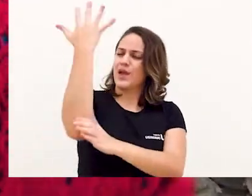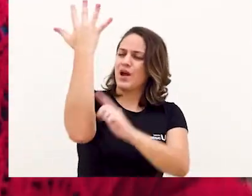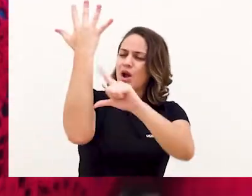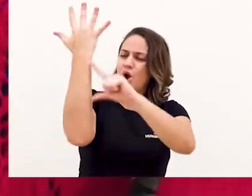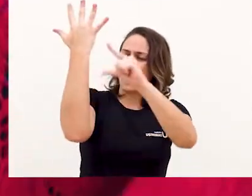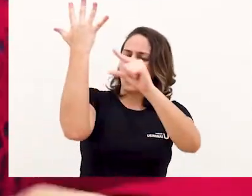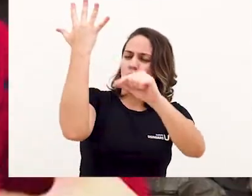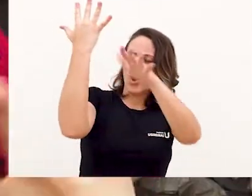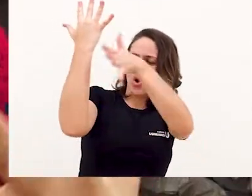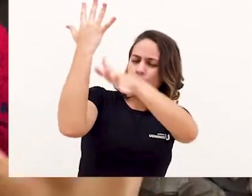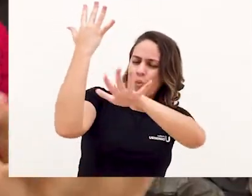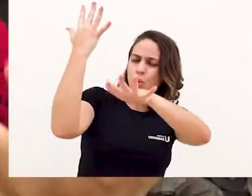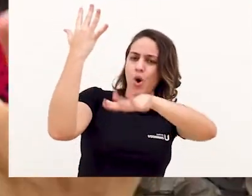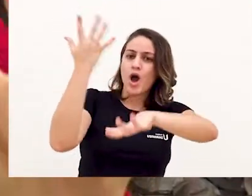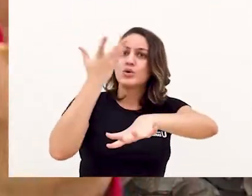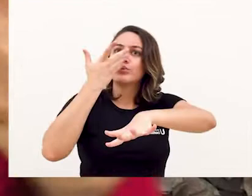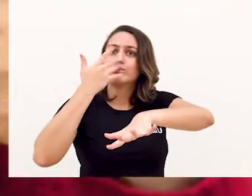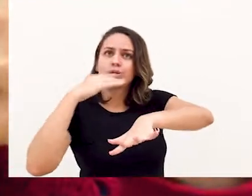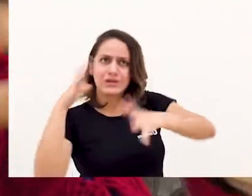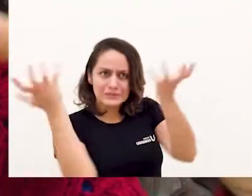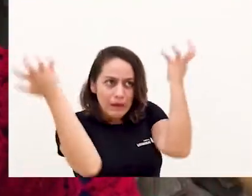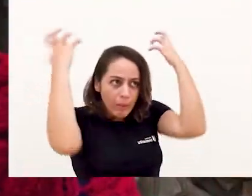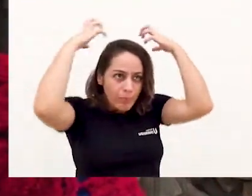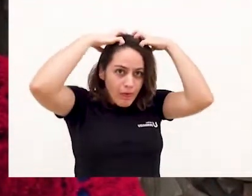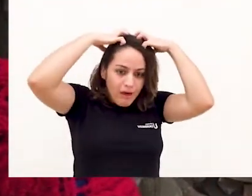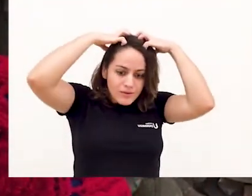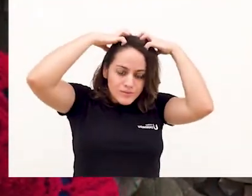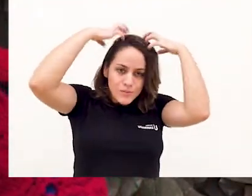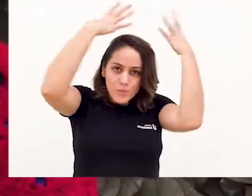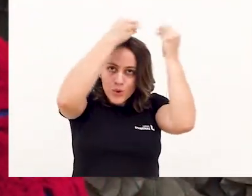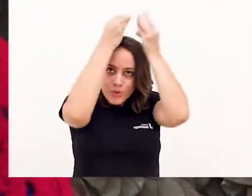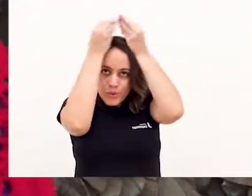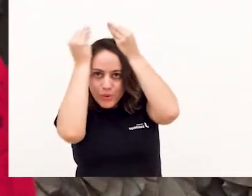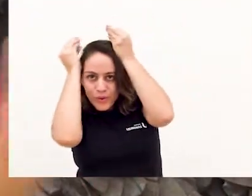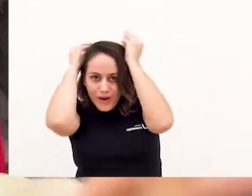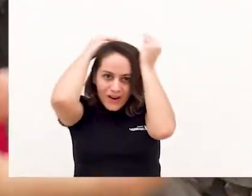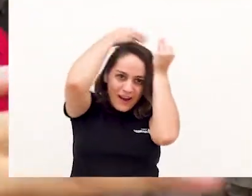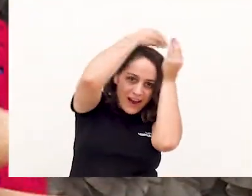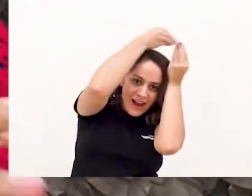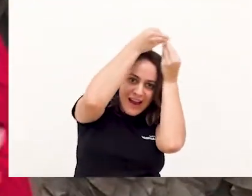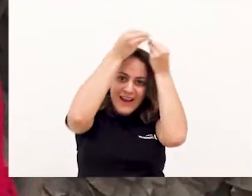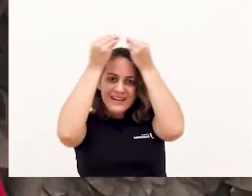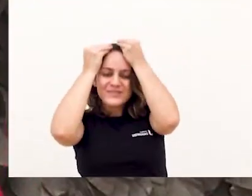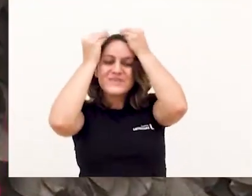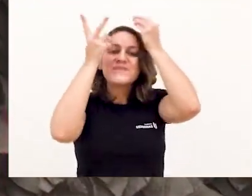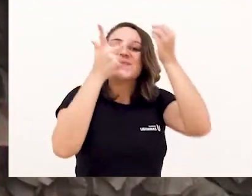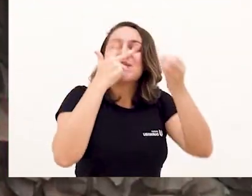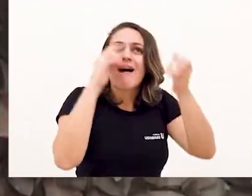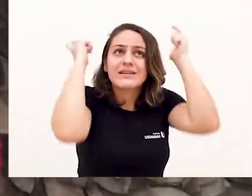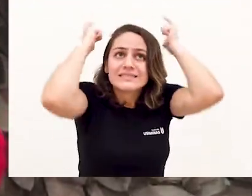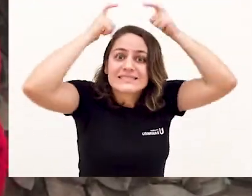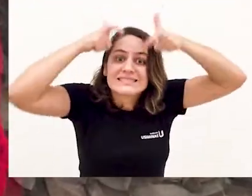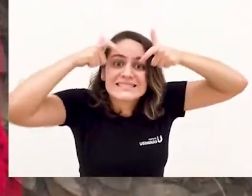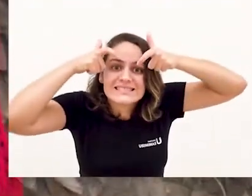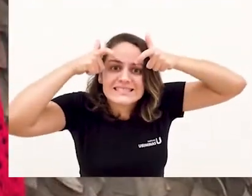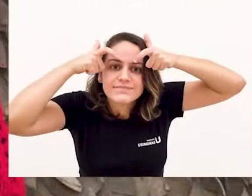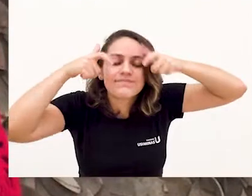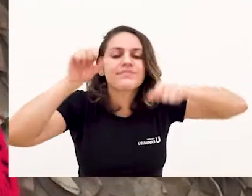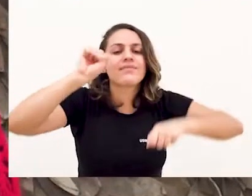das crianças que corriam pelo parque, transformando-os nos mais novos reis e rainhas.